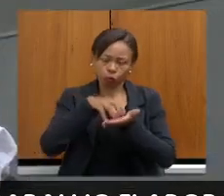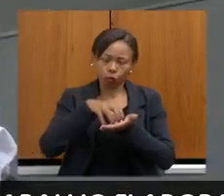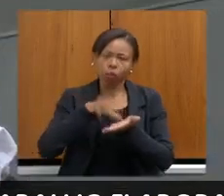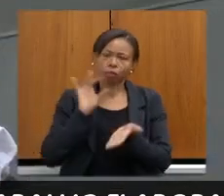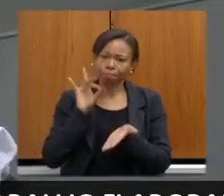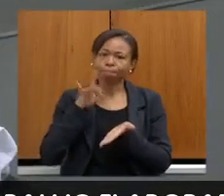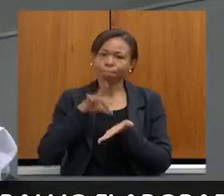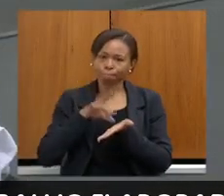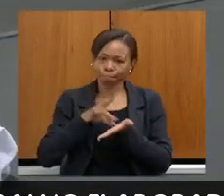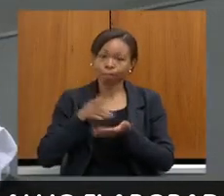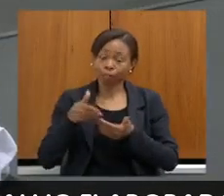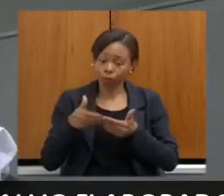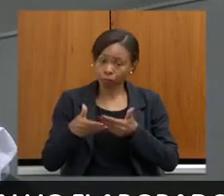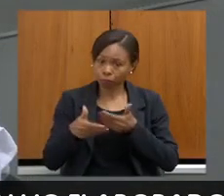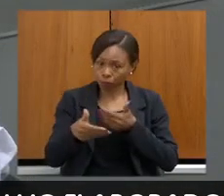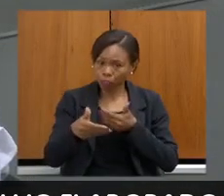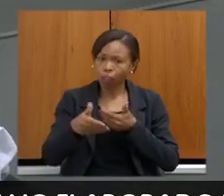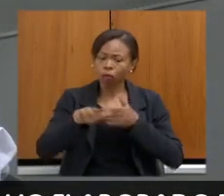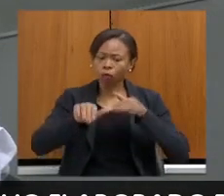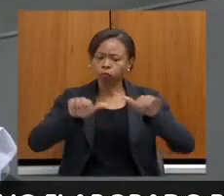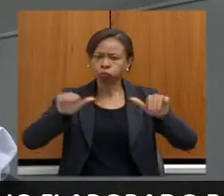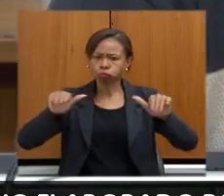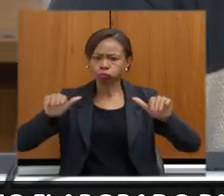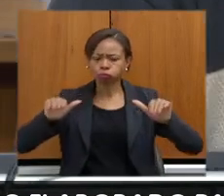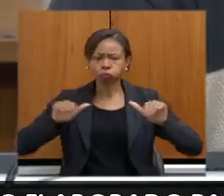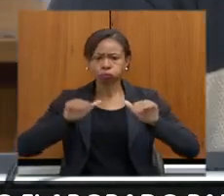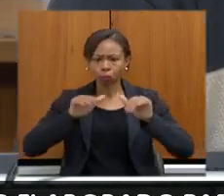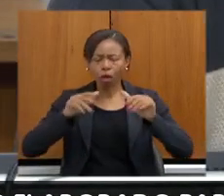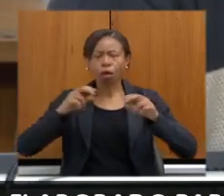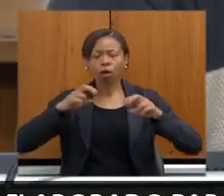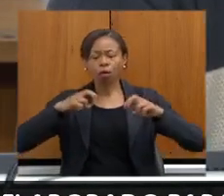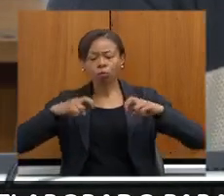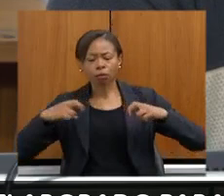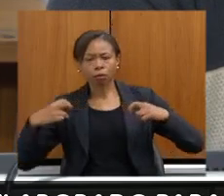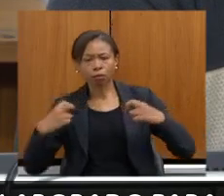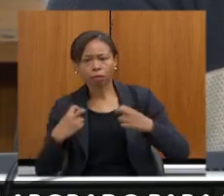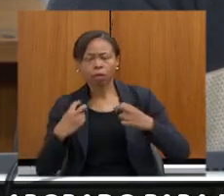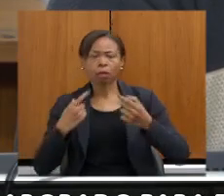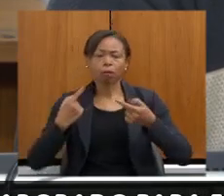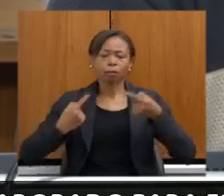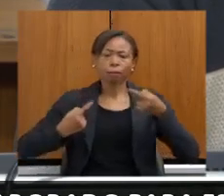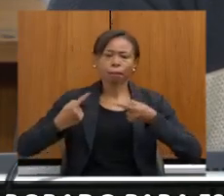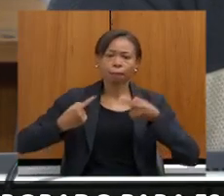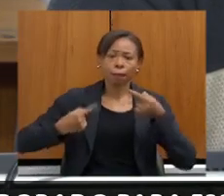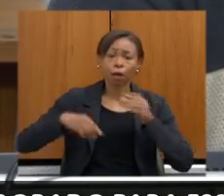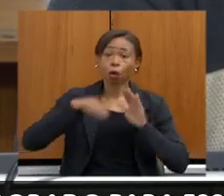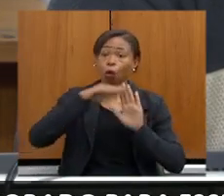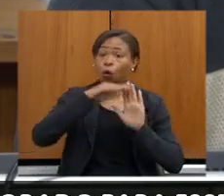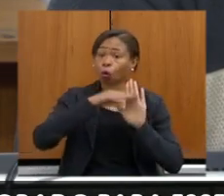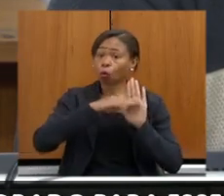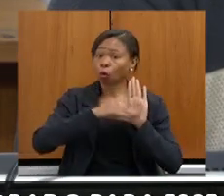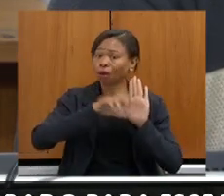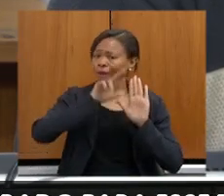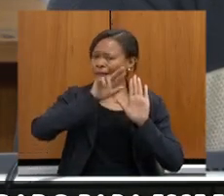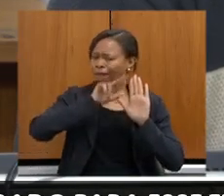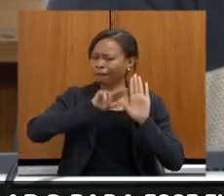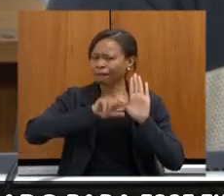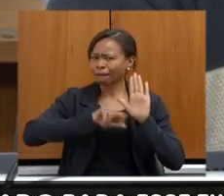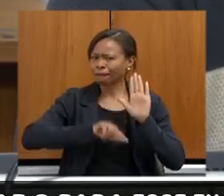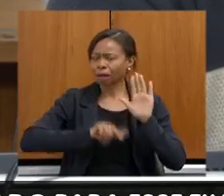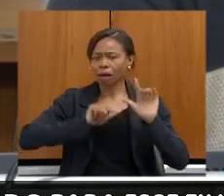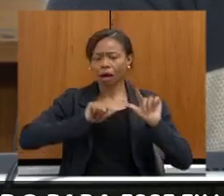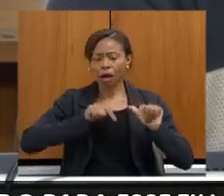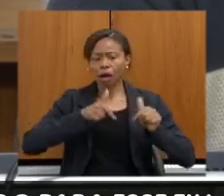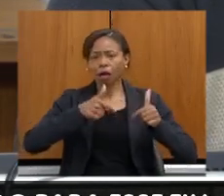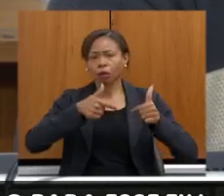vamos fazer essa discussão, vamos chamar todos esses atores a partir de uma lista de ações que virão embasadas